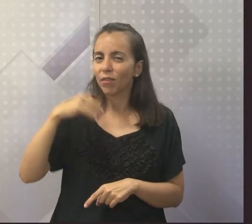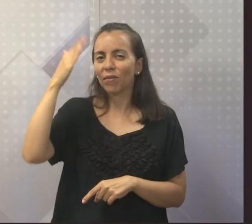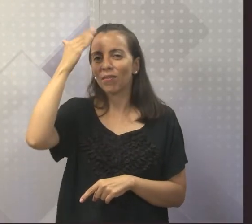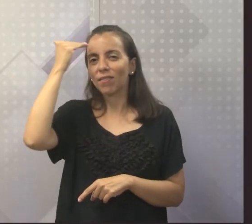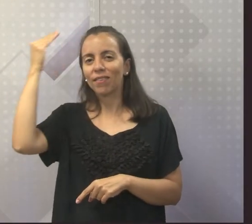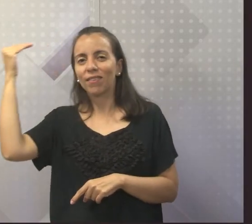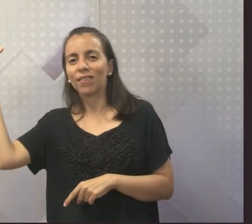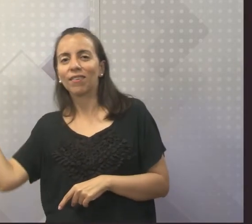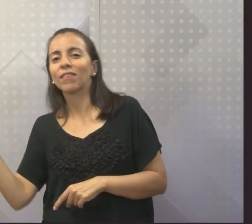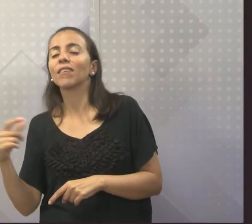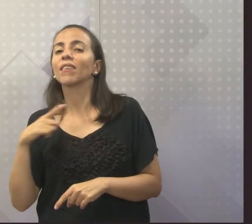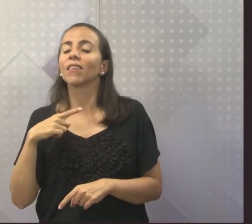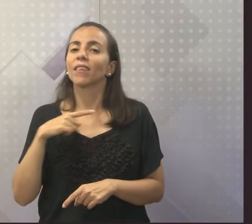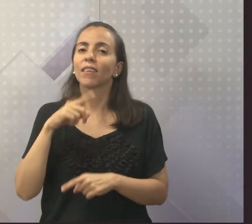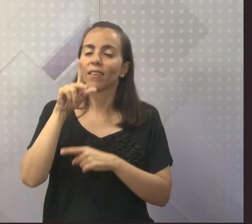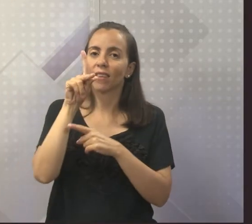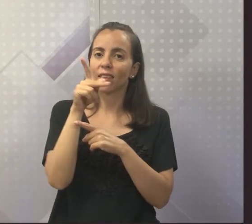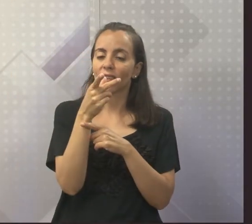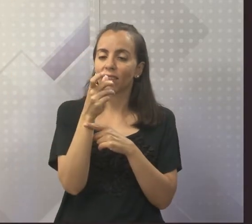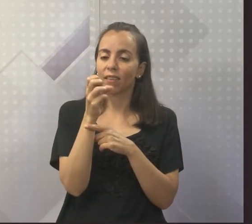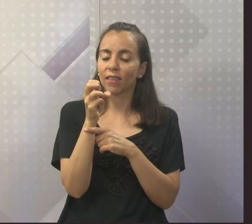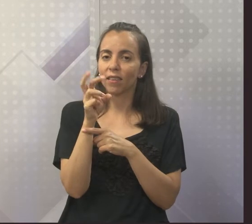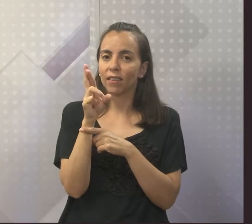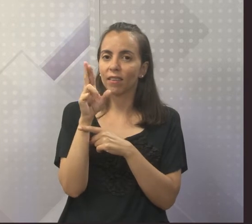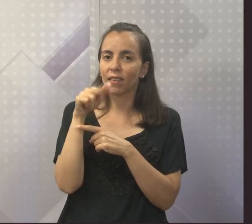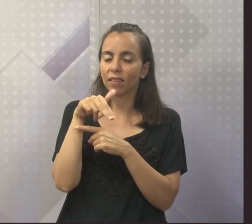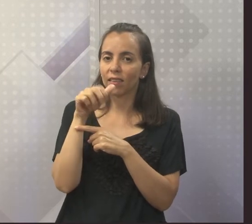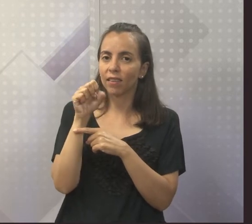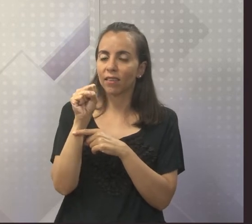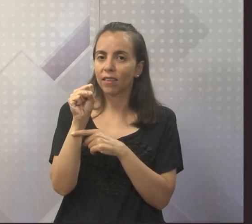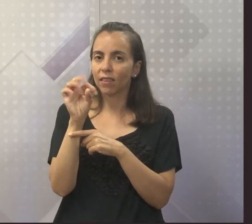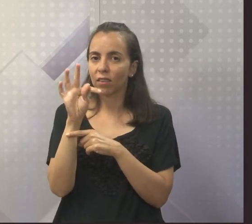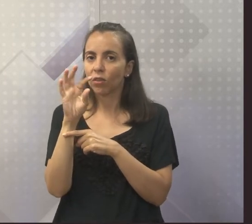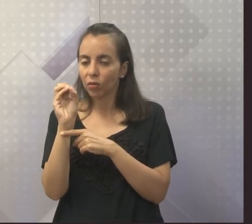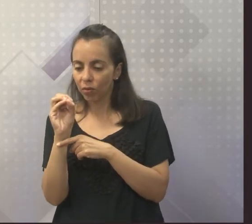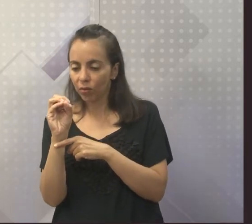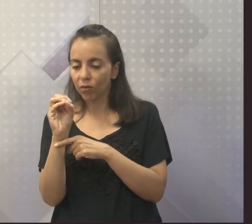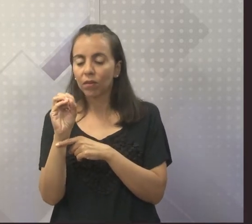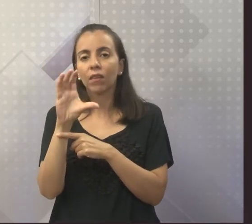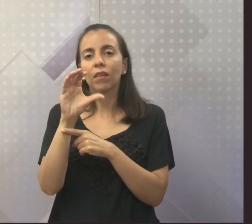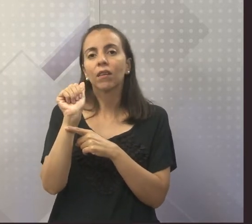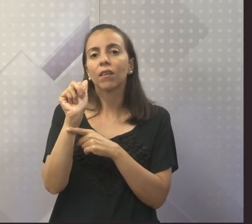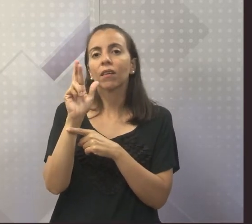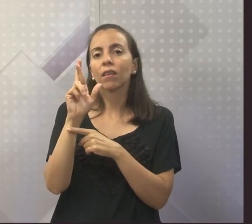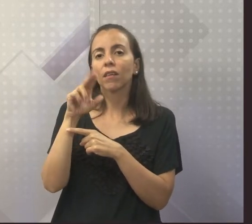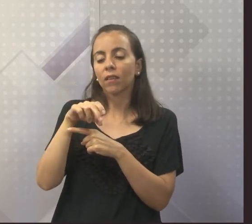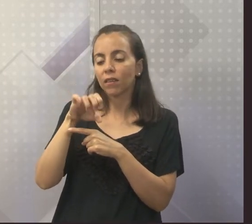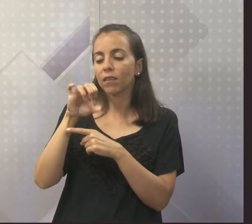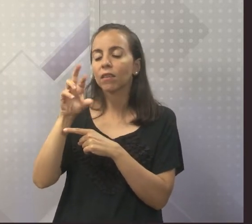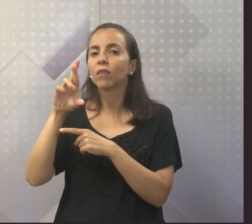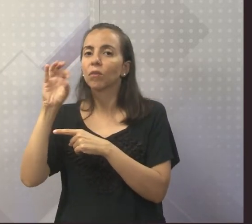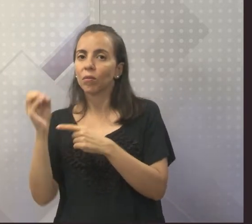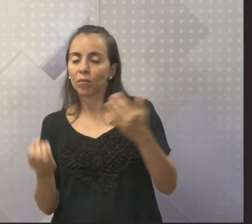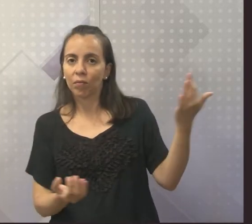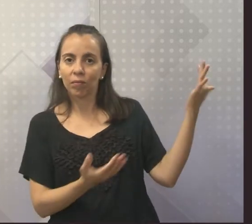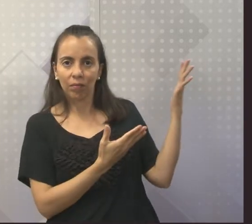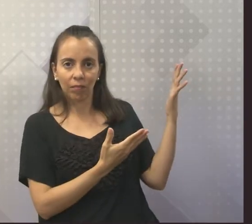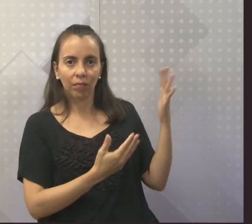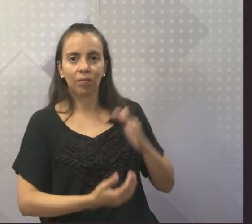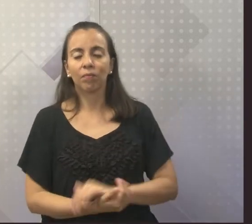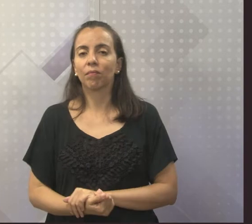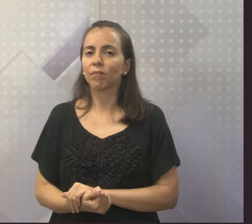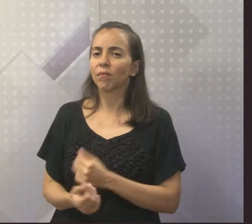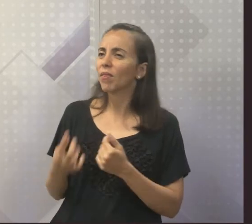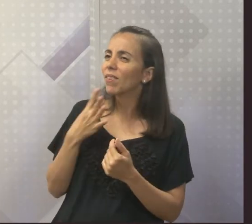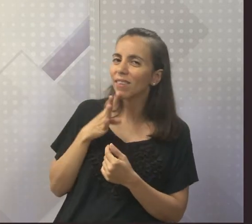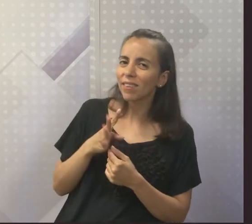Ernesto Carneiro Ribeiro. Olha quanto nome que talvez vocês nunca ouviram, né? Bem, nas minhas